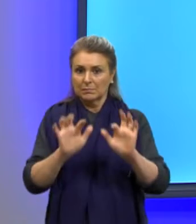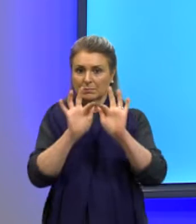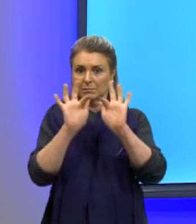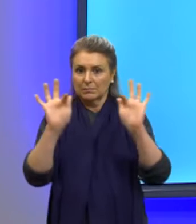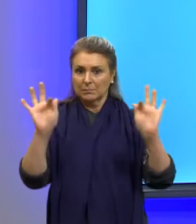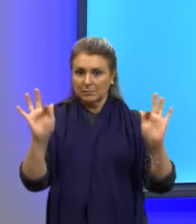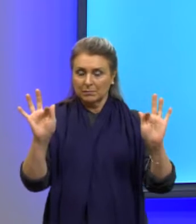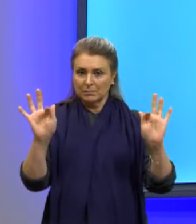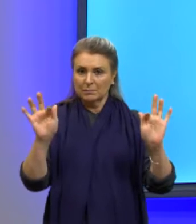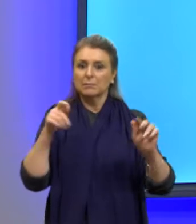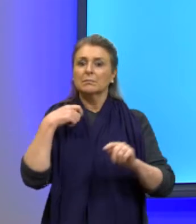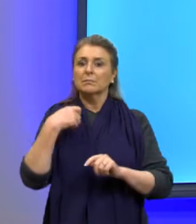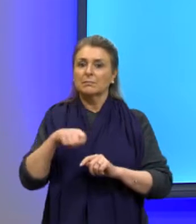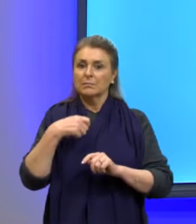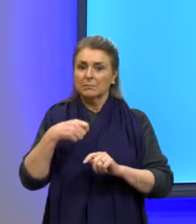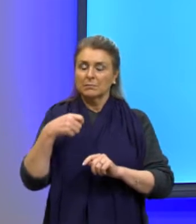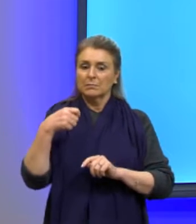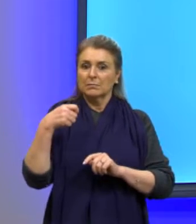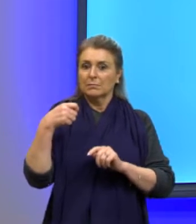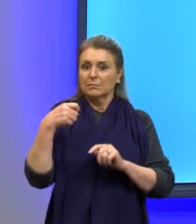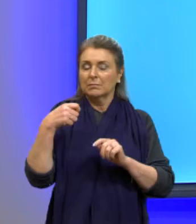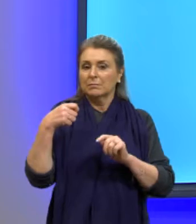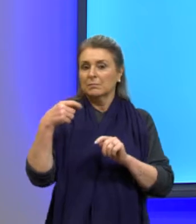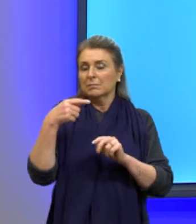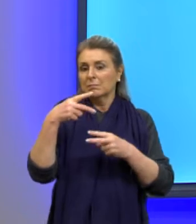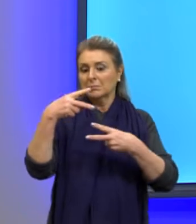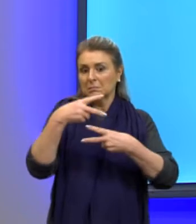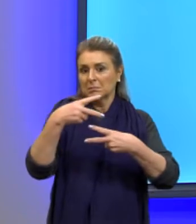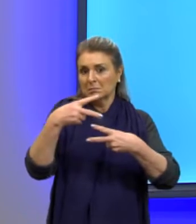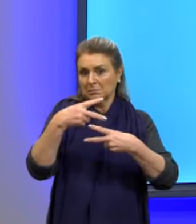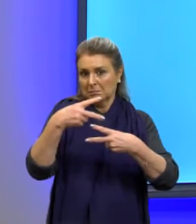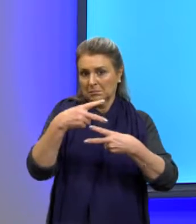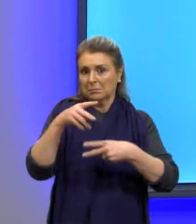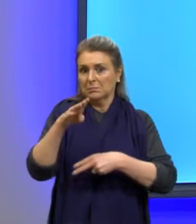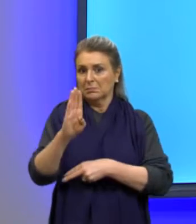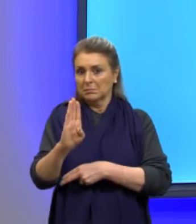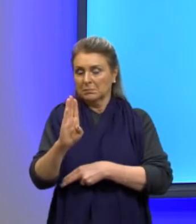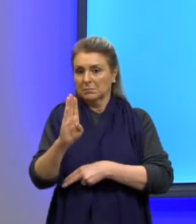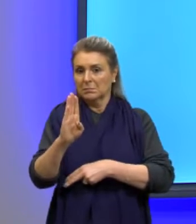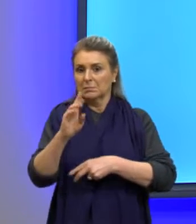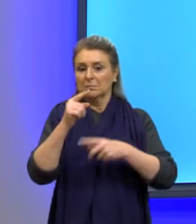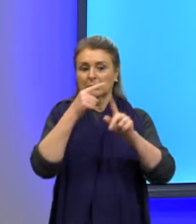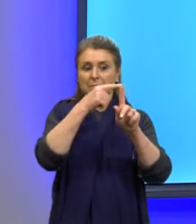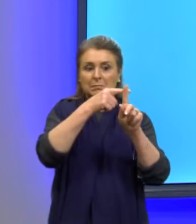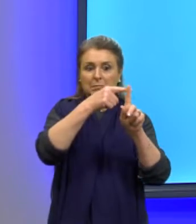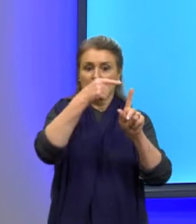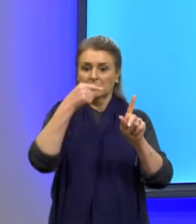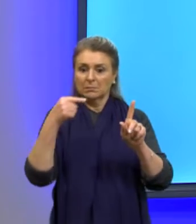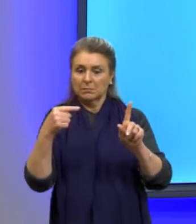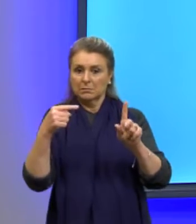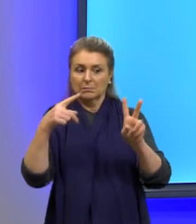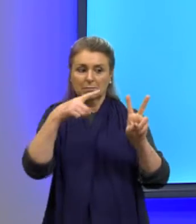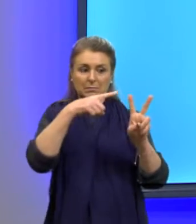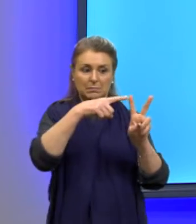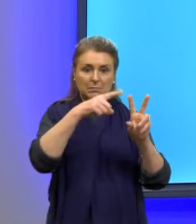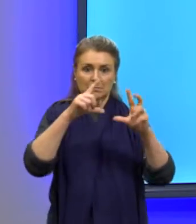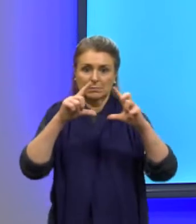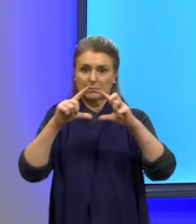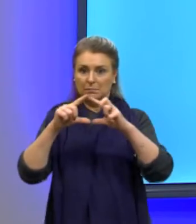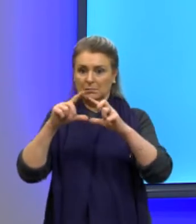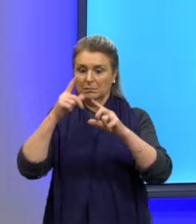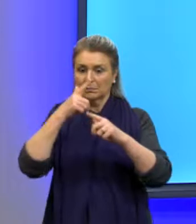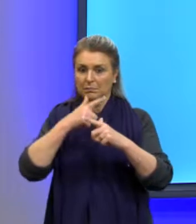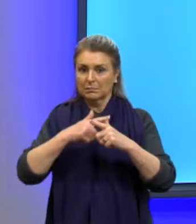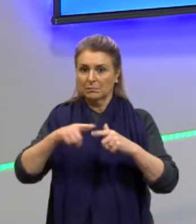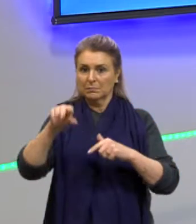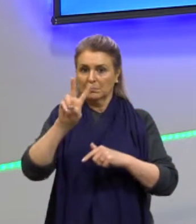que eu vou precisar de menos o coeficiente B, mais ou menos a raiz do delta, que eu encontrei antes, dividido por